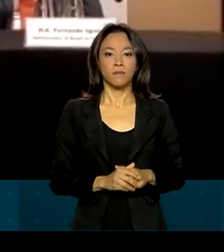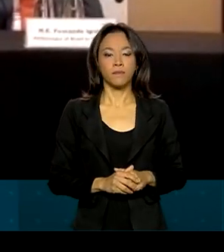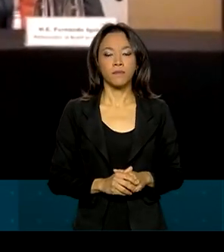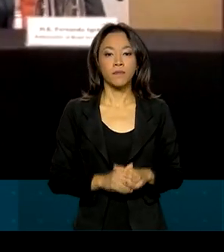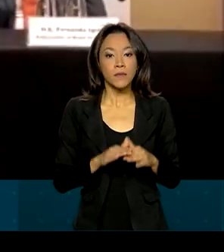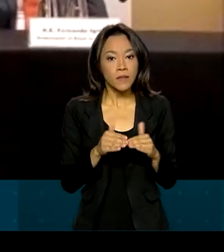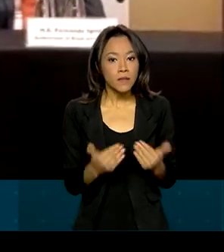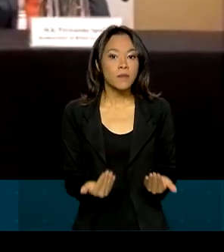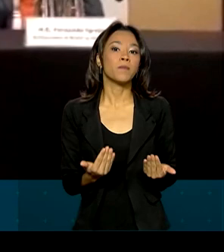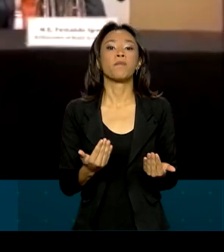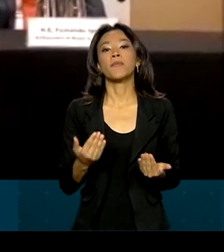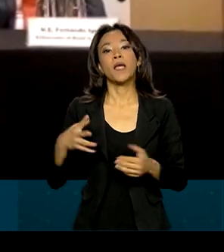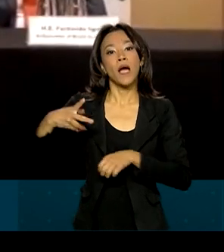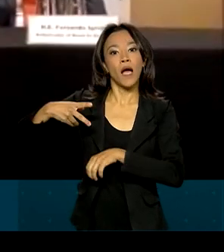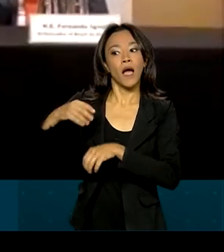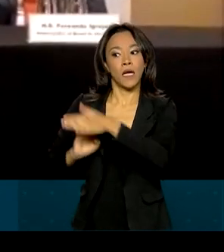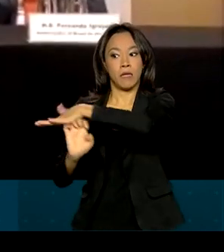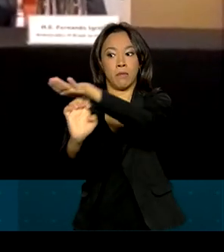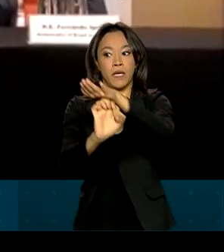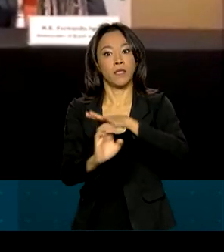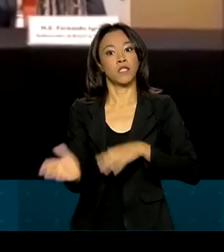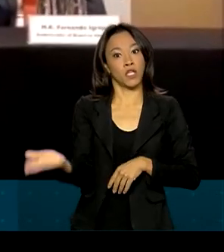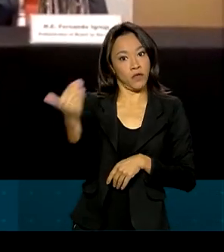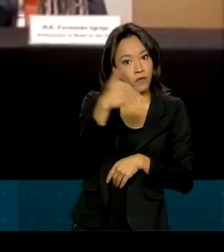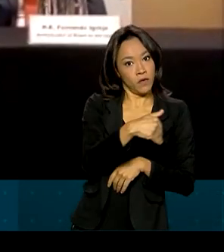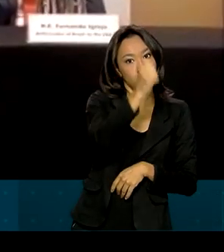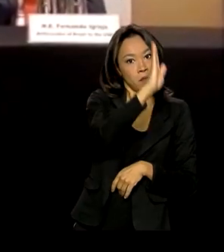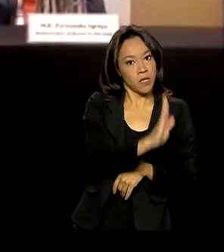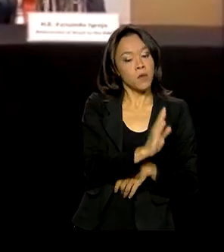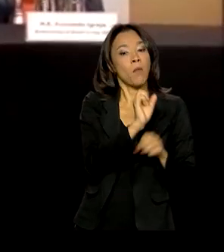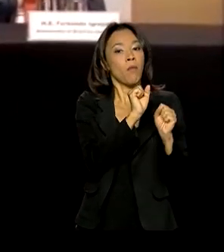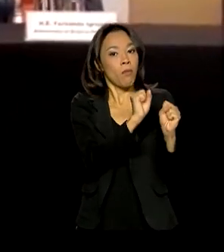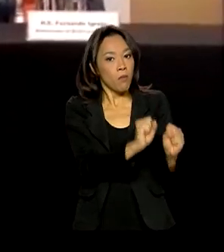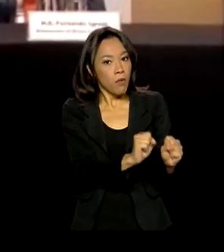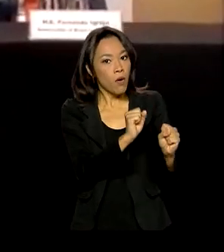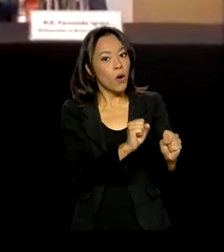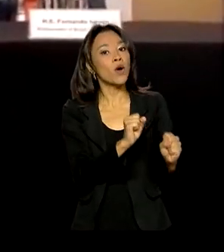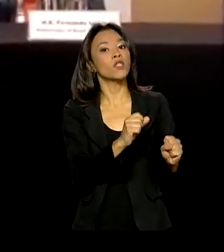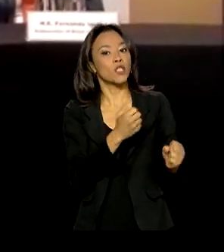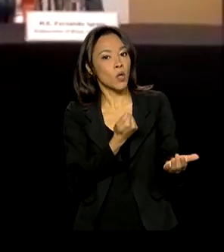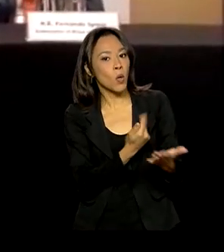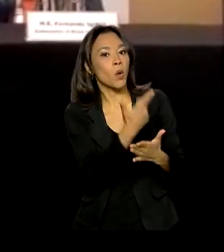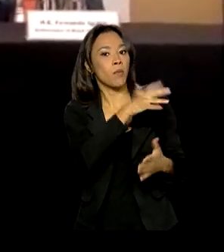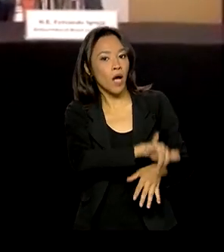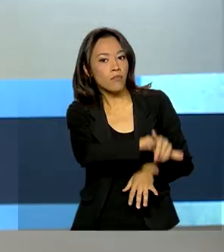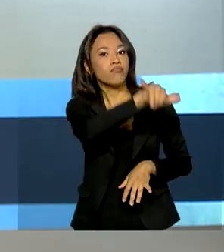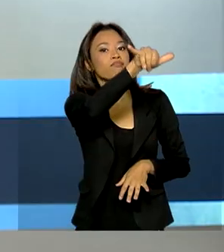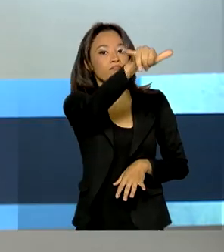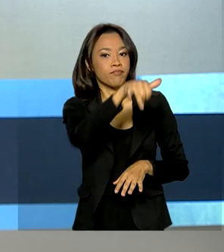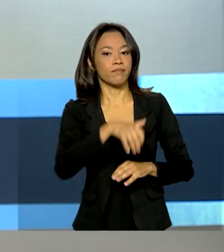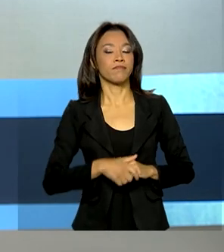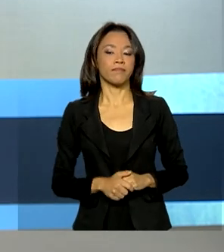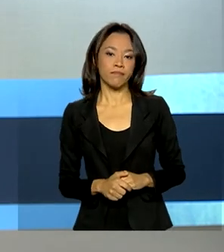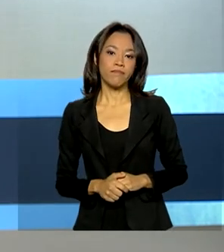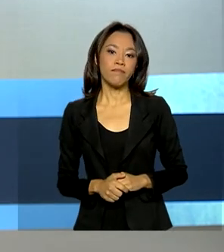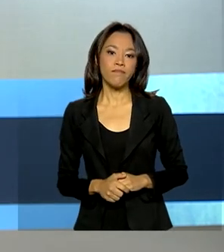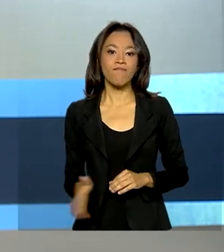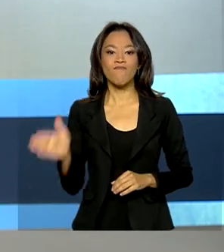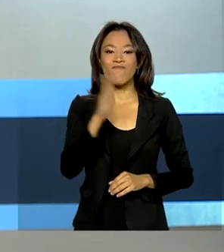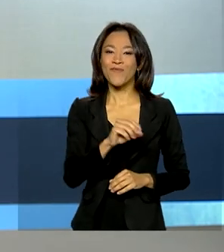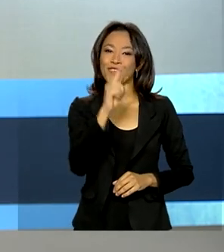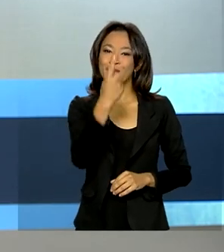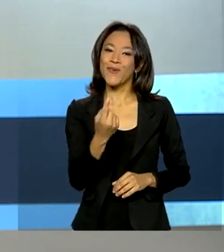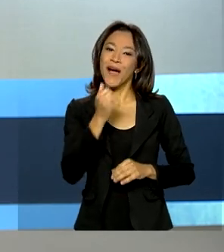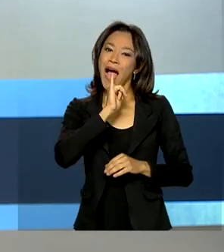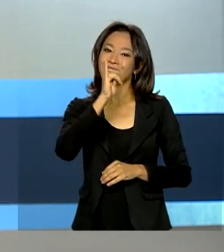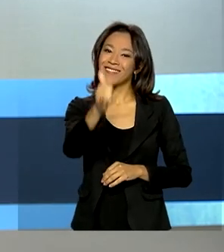Então, uma empresa que vá se estabelecer no Brasil, ela pode adquirir as próprias aeronaves da Embraer. E uma notícia